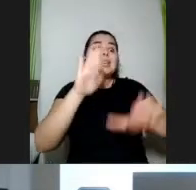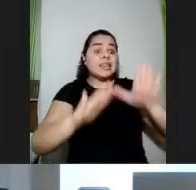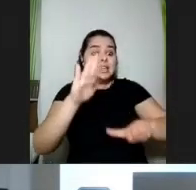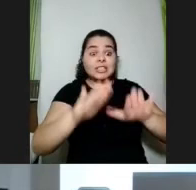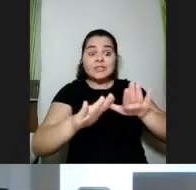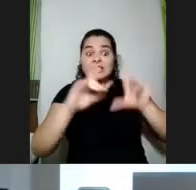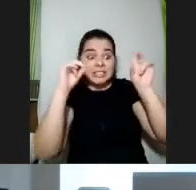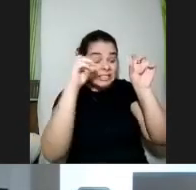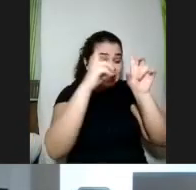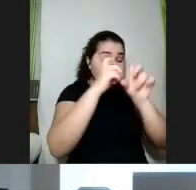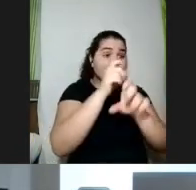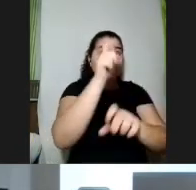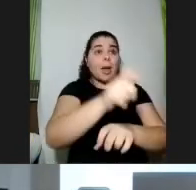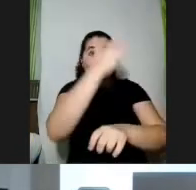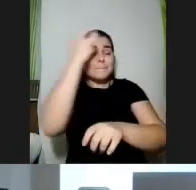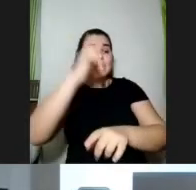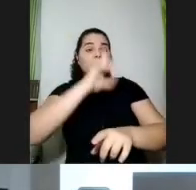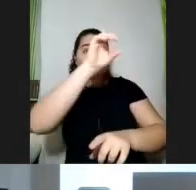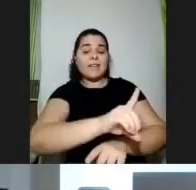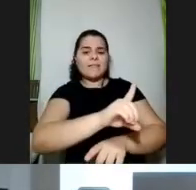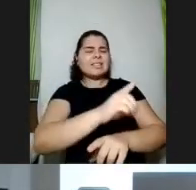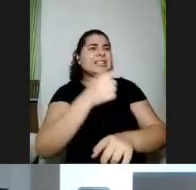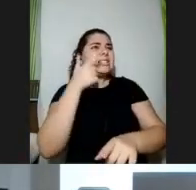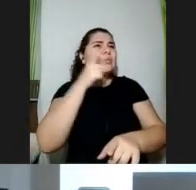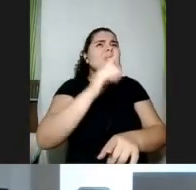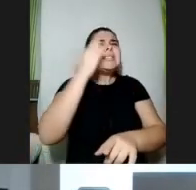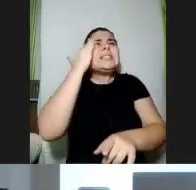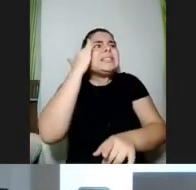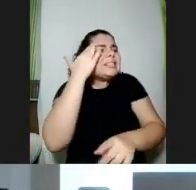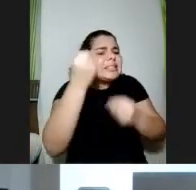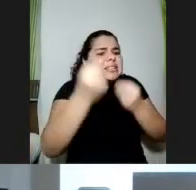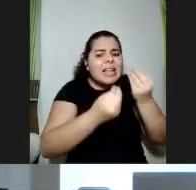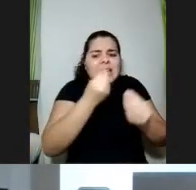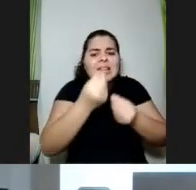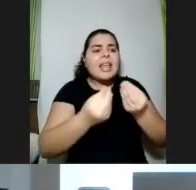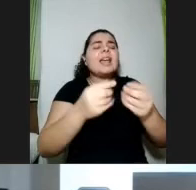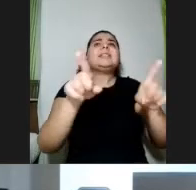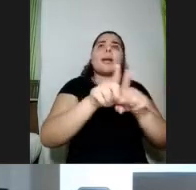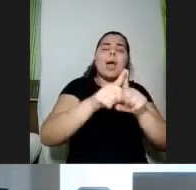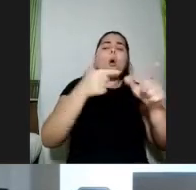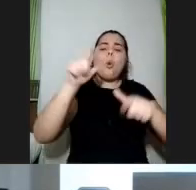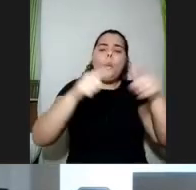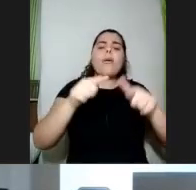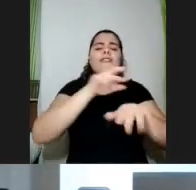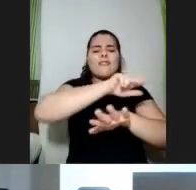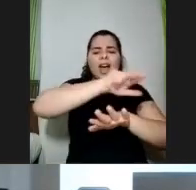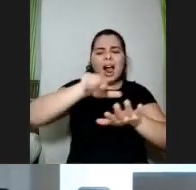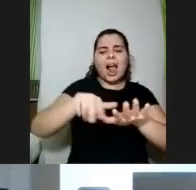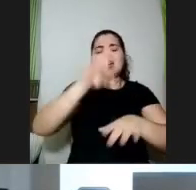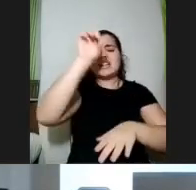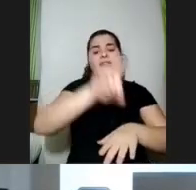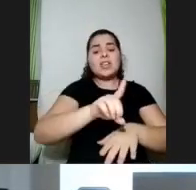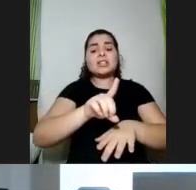difícil, né, ter essa dimensão do que que a gente está falando e pessoas também de outras deficiências que não estão sendo tão